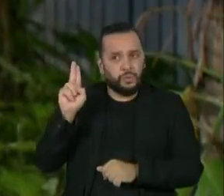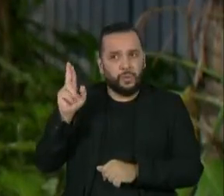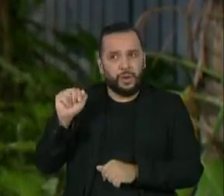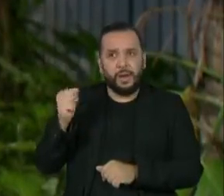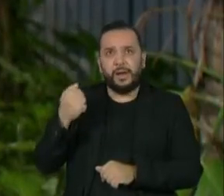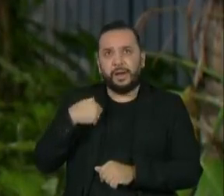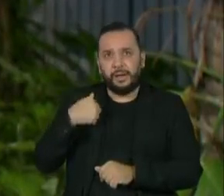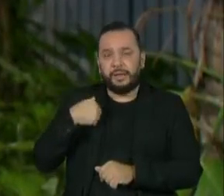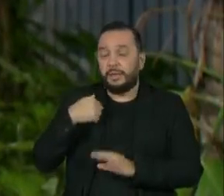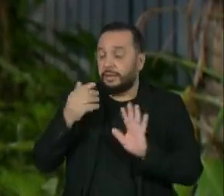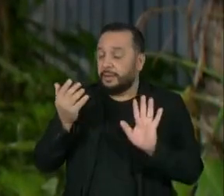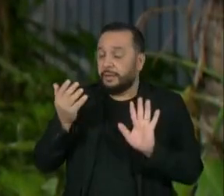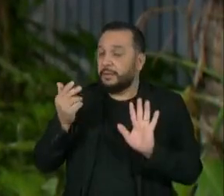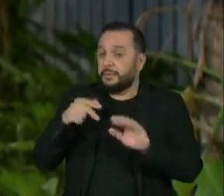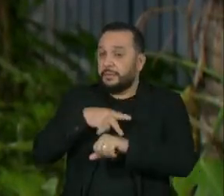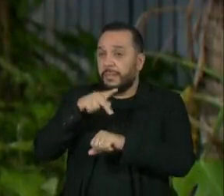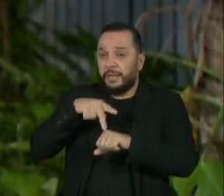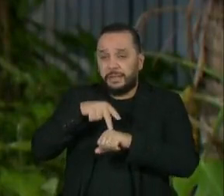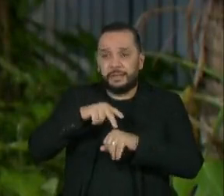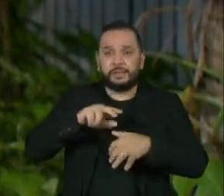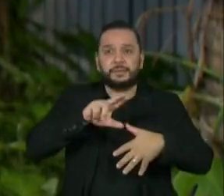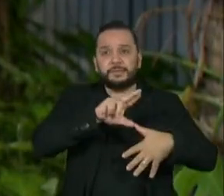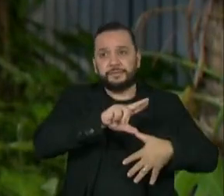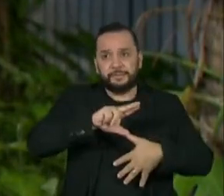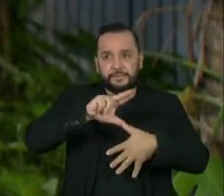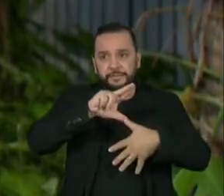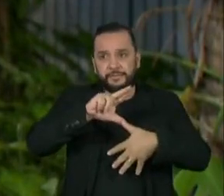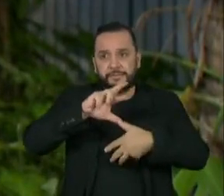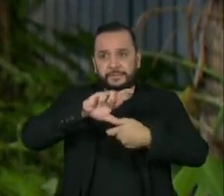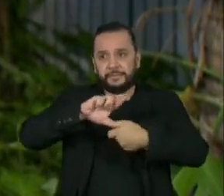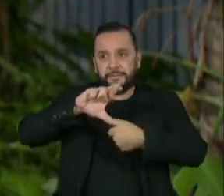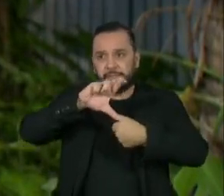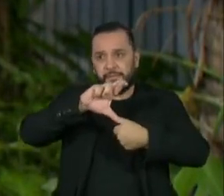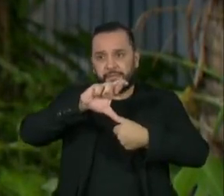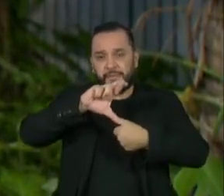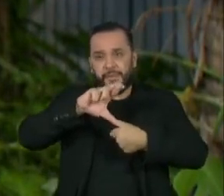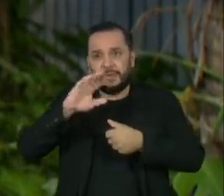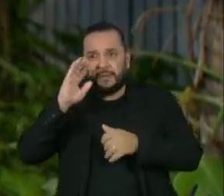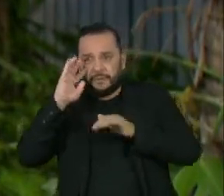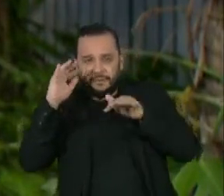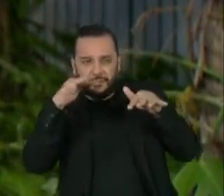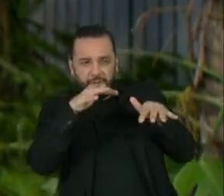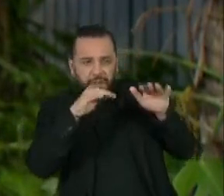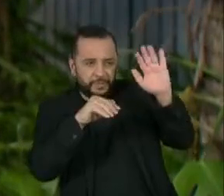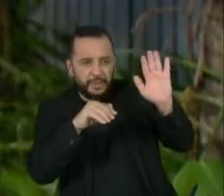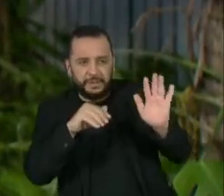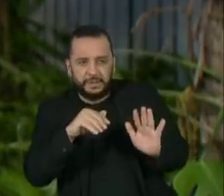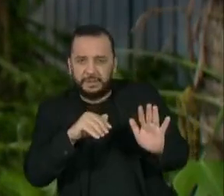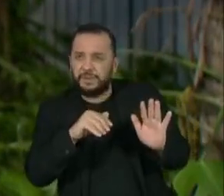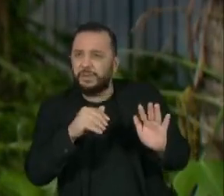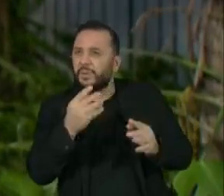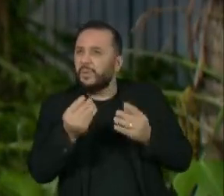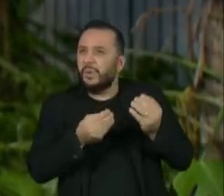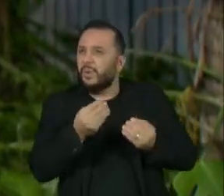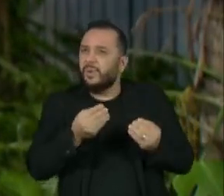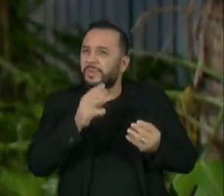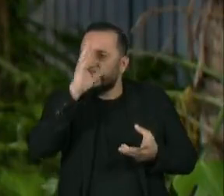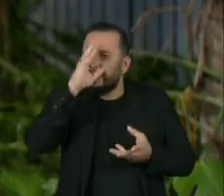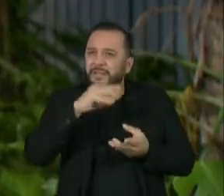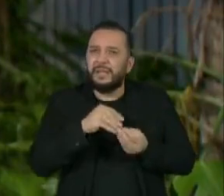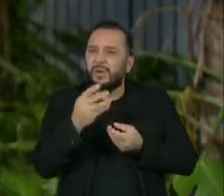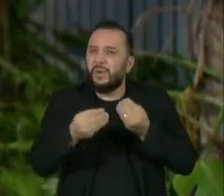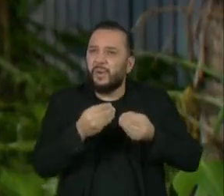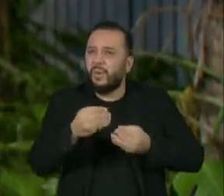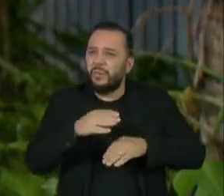olhavam para as políticas de ação afirmativa no Brasil e queriam entender e queriam saber como é que foi e queriam entender